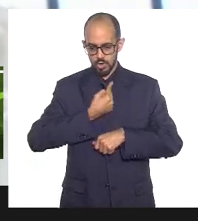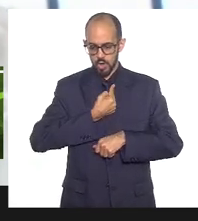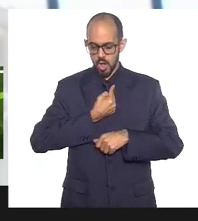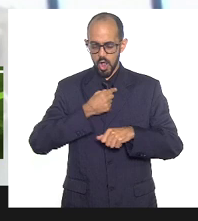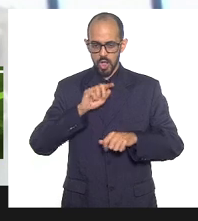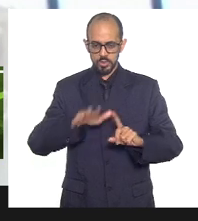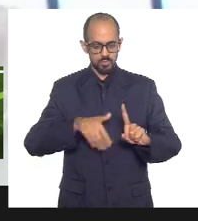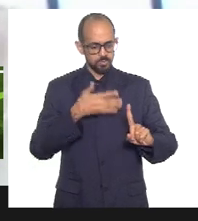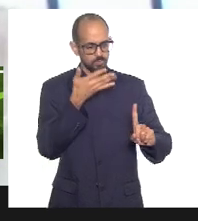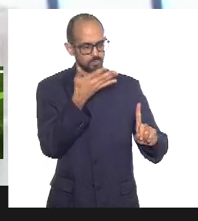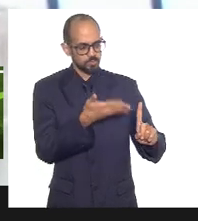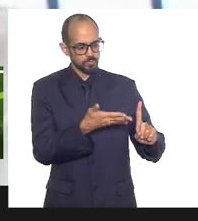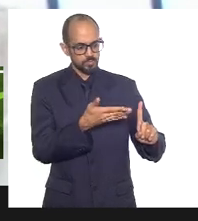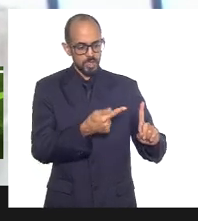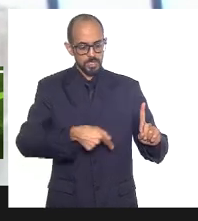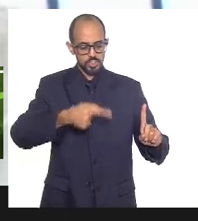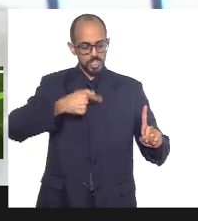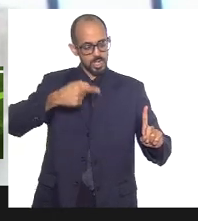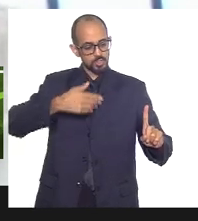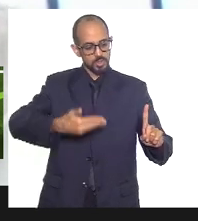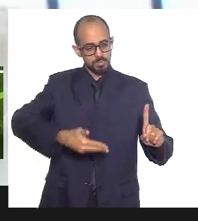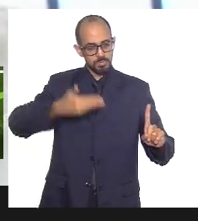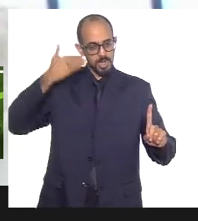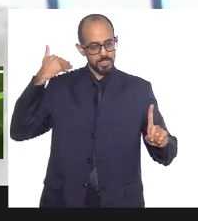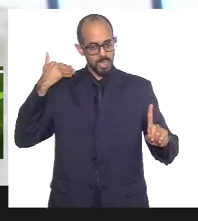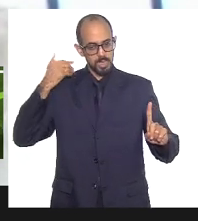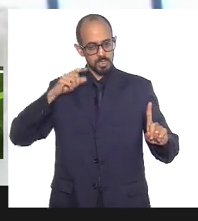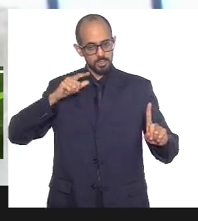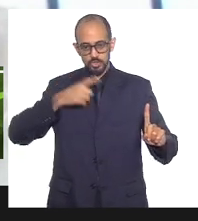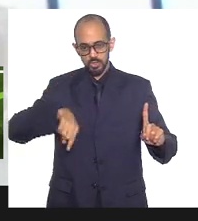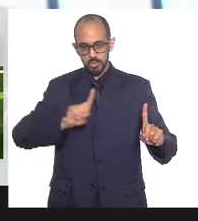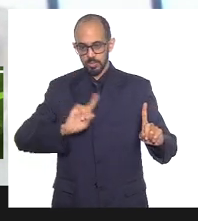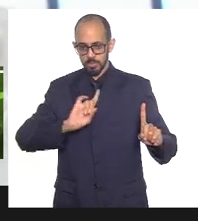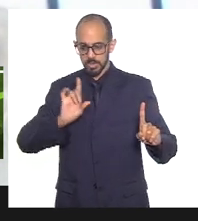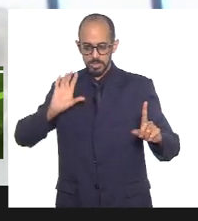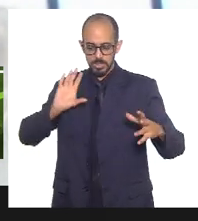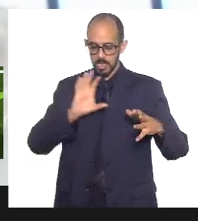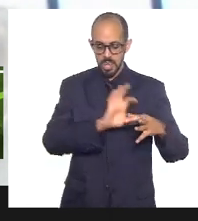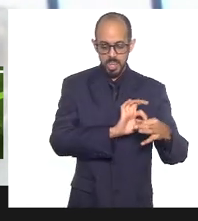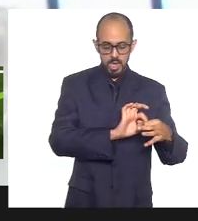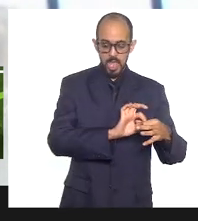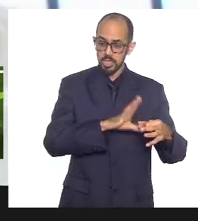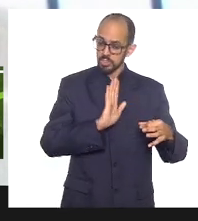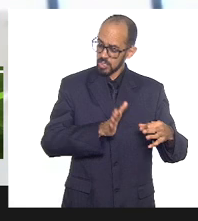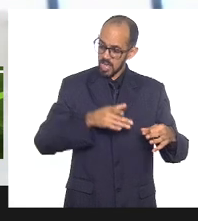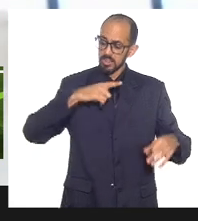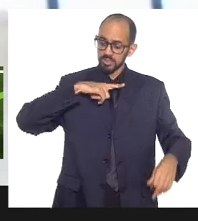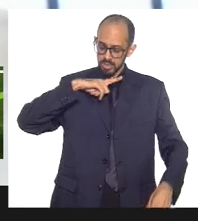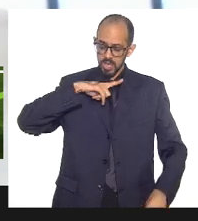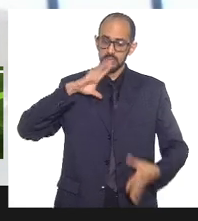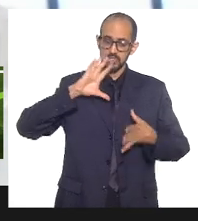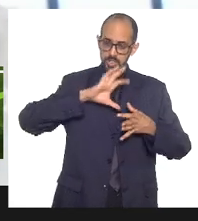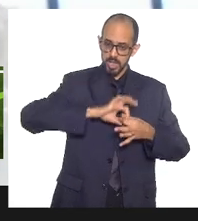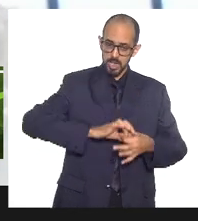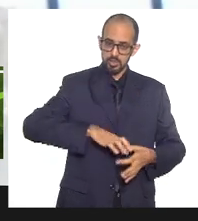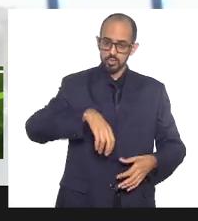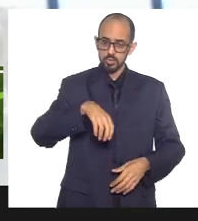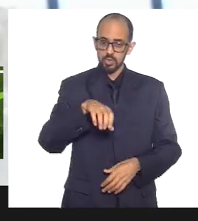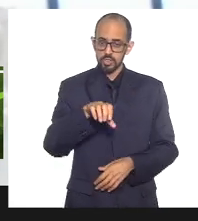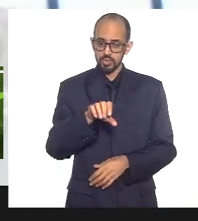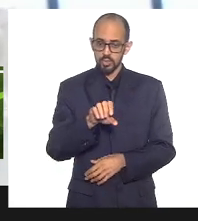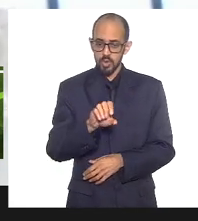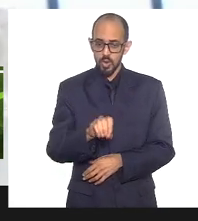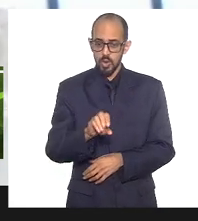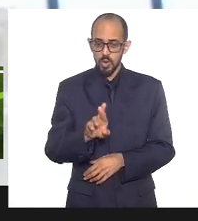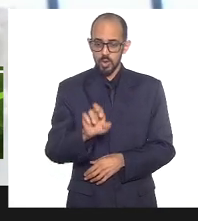ancestrais. Nós não precisamos nos religar, nós somos ligados através do nosso orinu, do nosso Deus